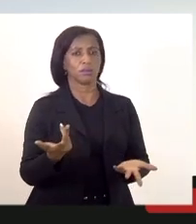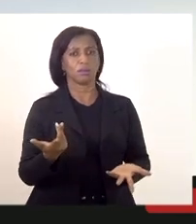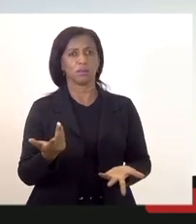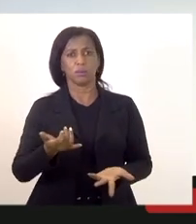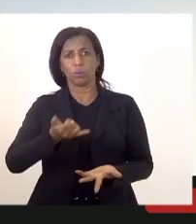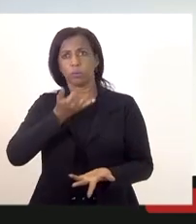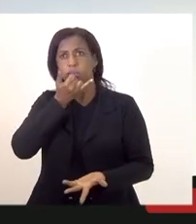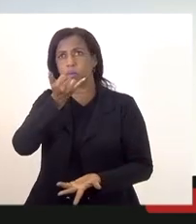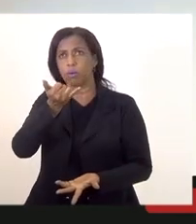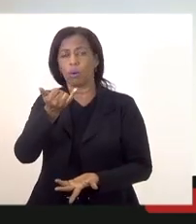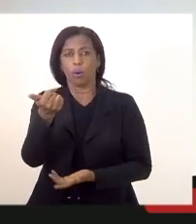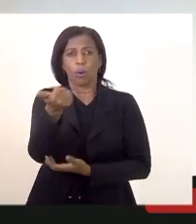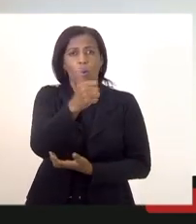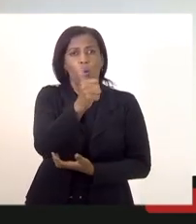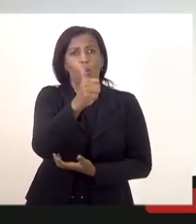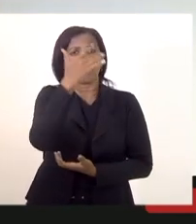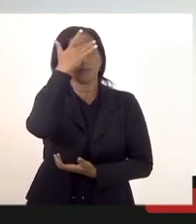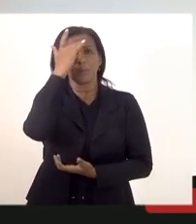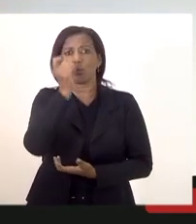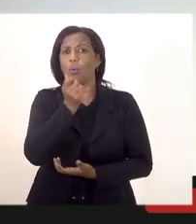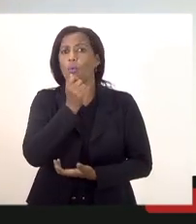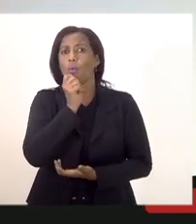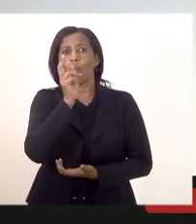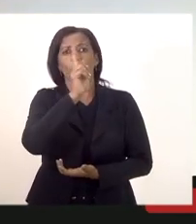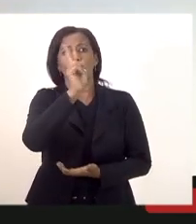11 candidatos não estão nessa lista